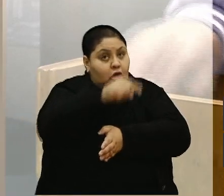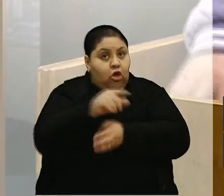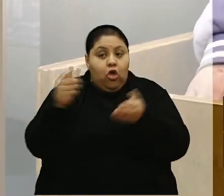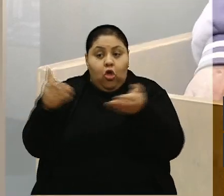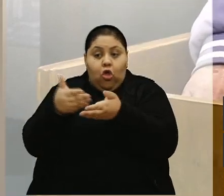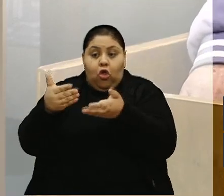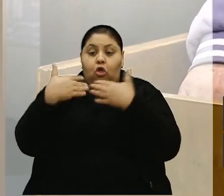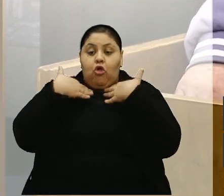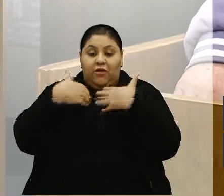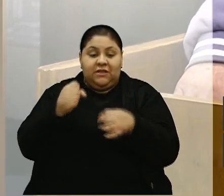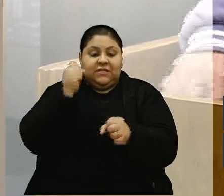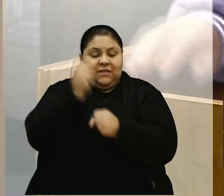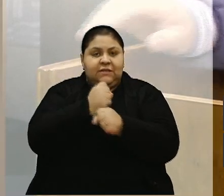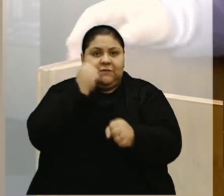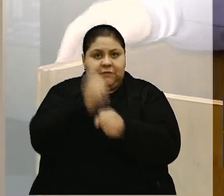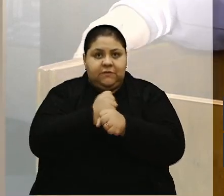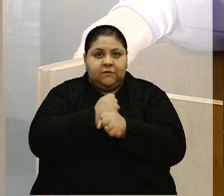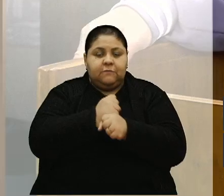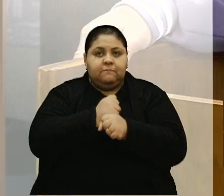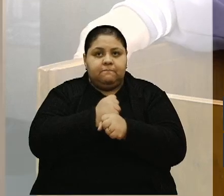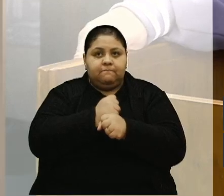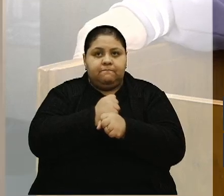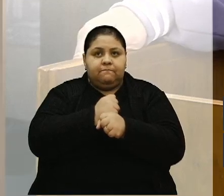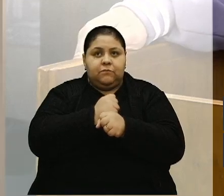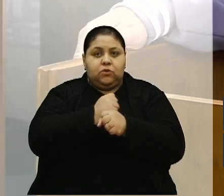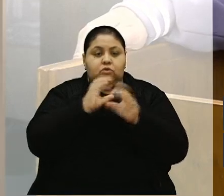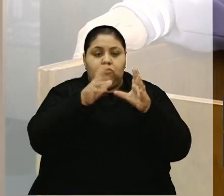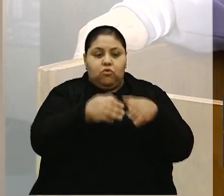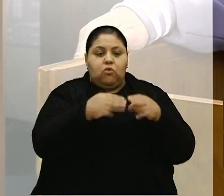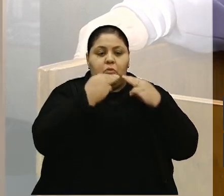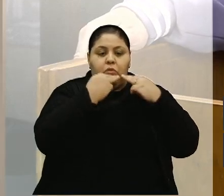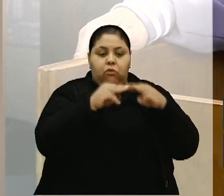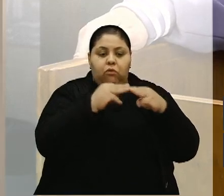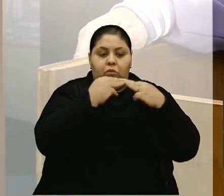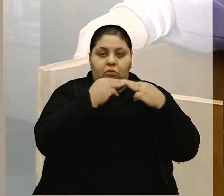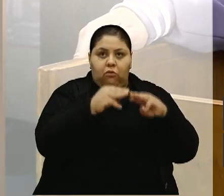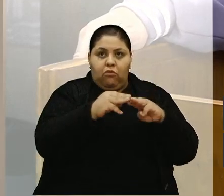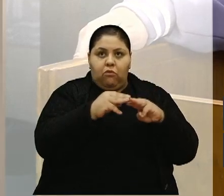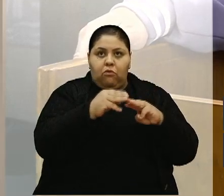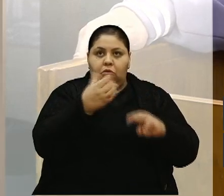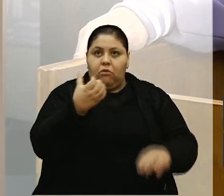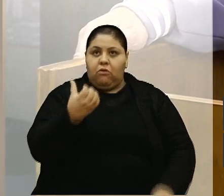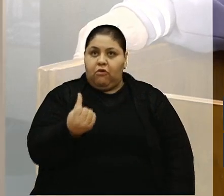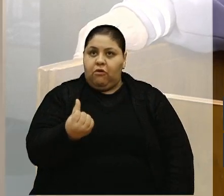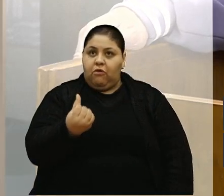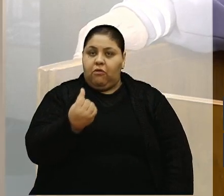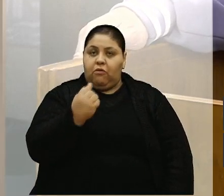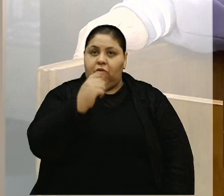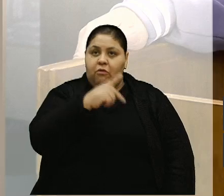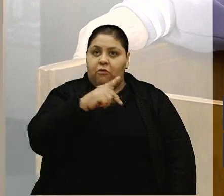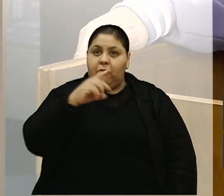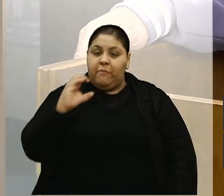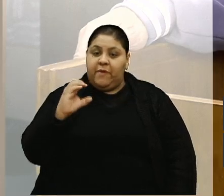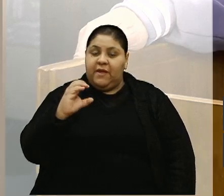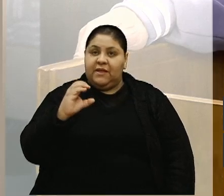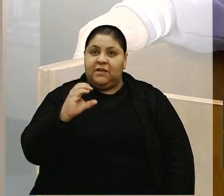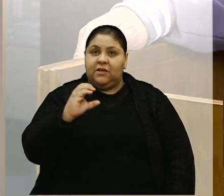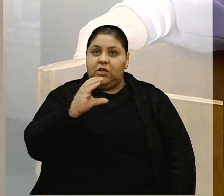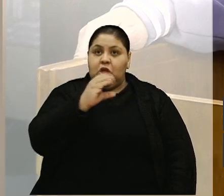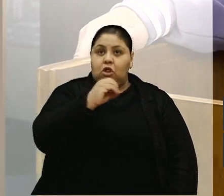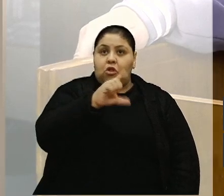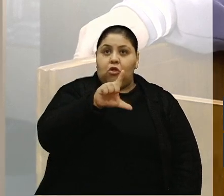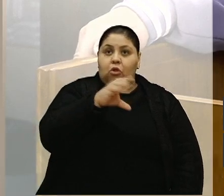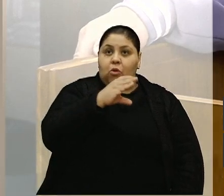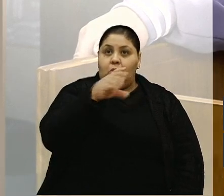a Secretaria de Obras, com todo aquele maquinário, temos seis PC com concha e uma com um